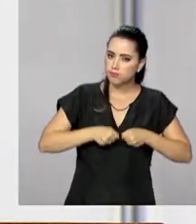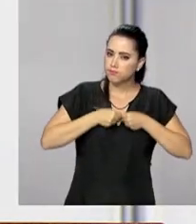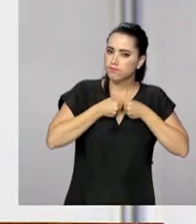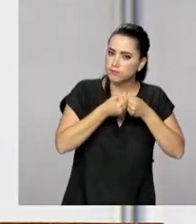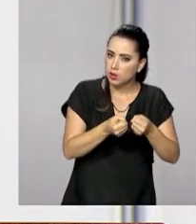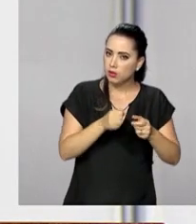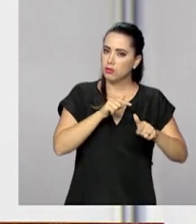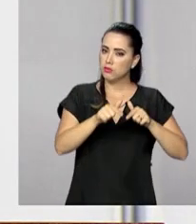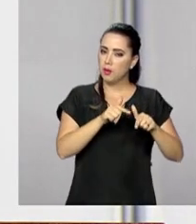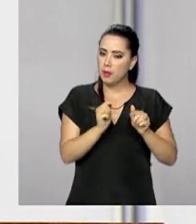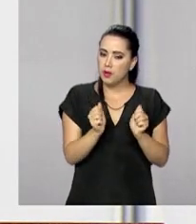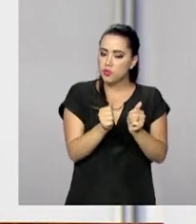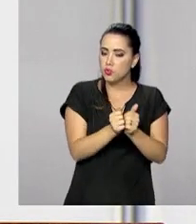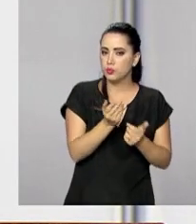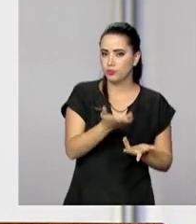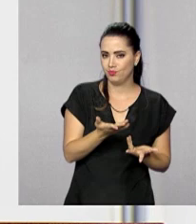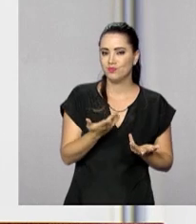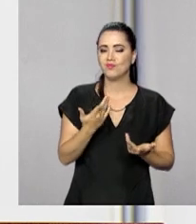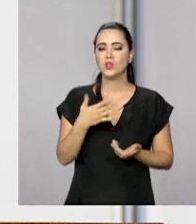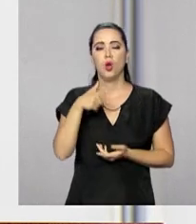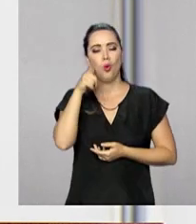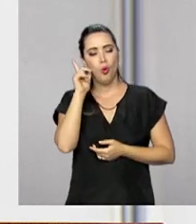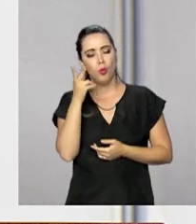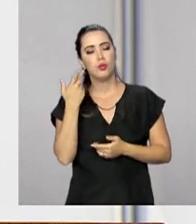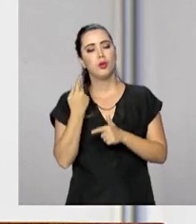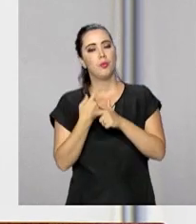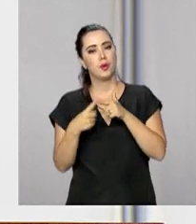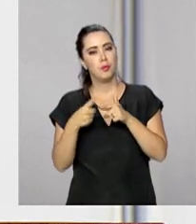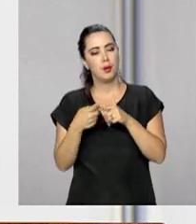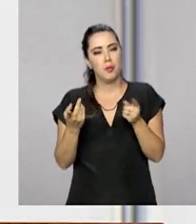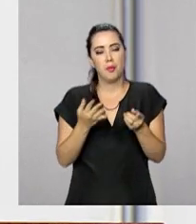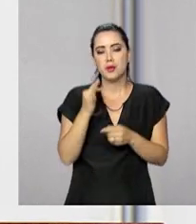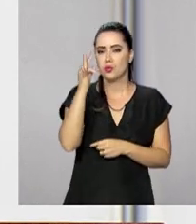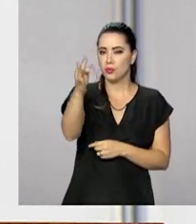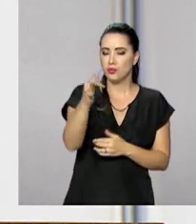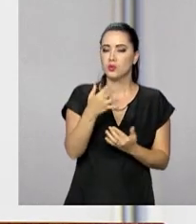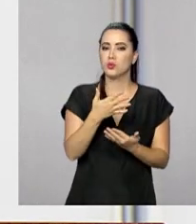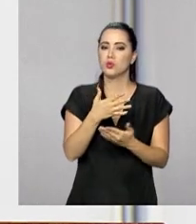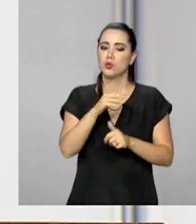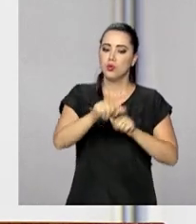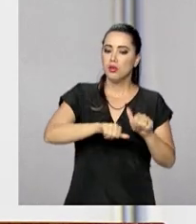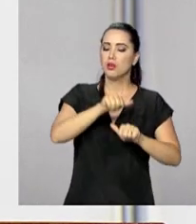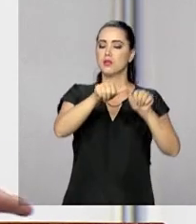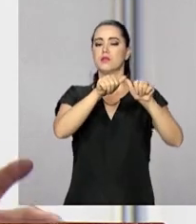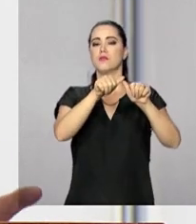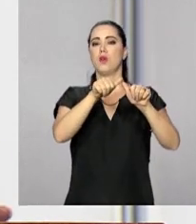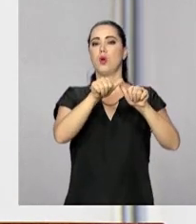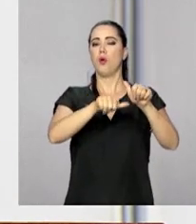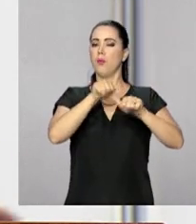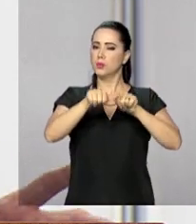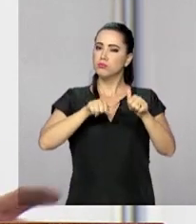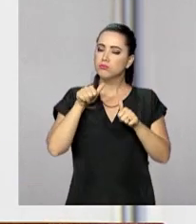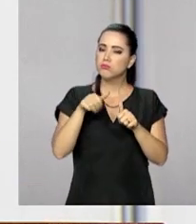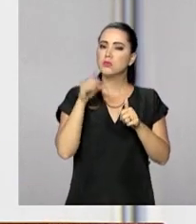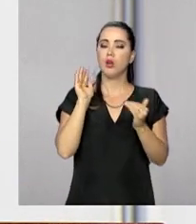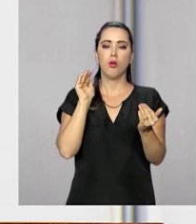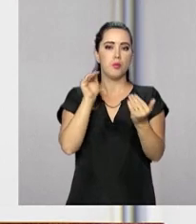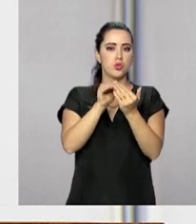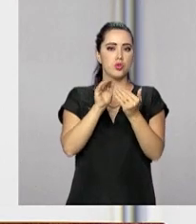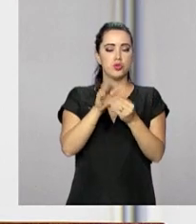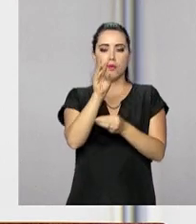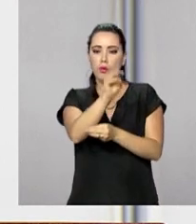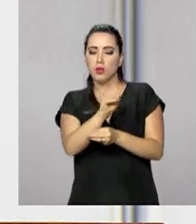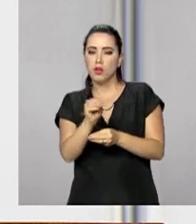tragédia de ontem vai se transformar em algo que não apenas se destinará à